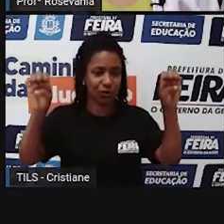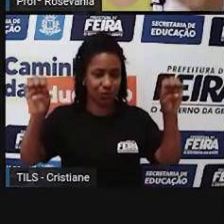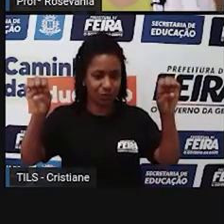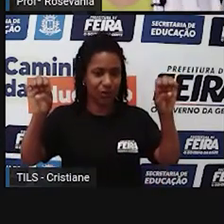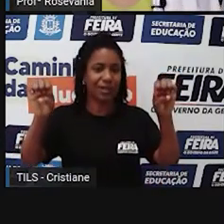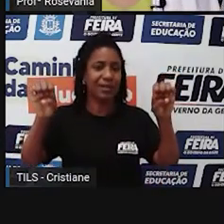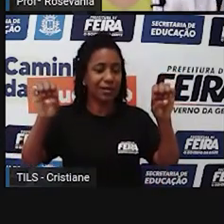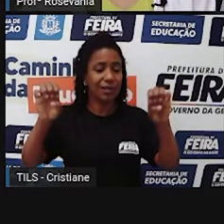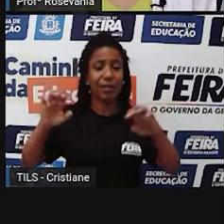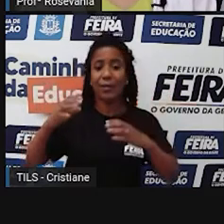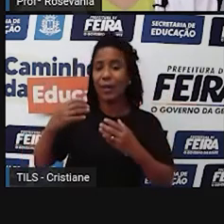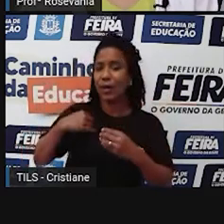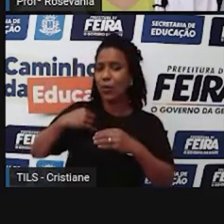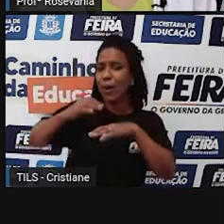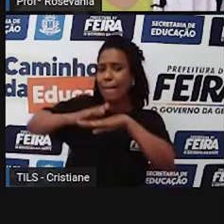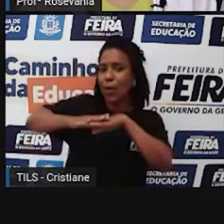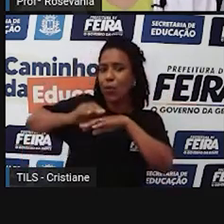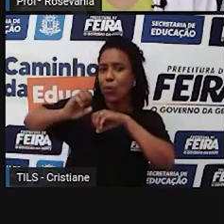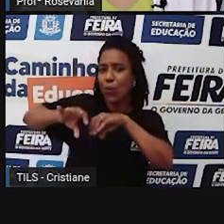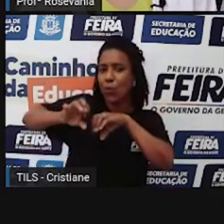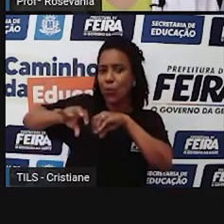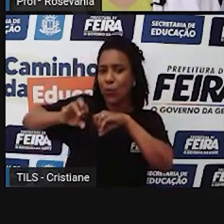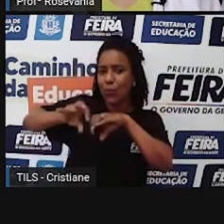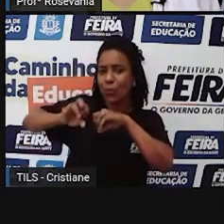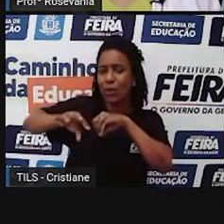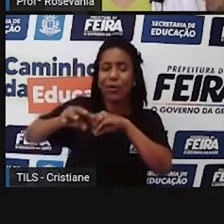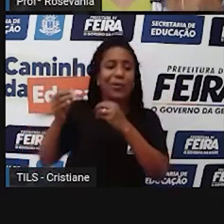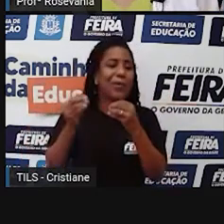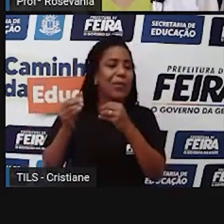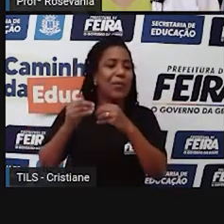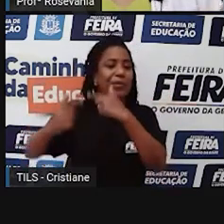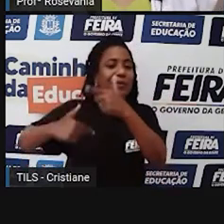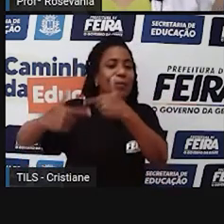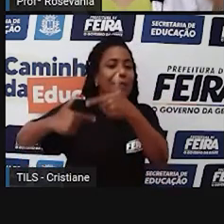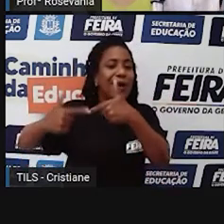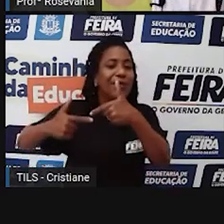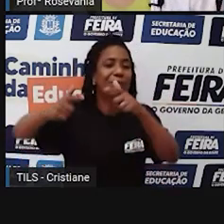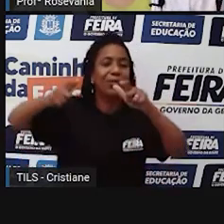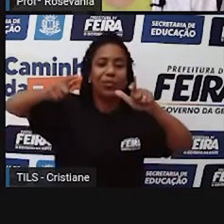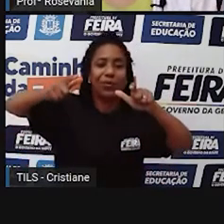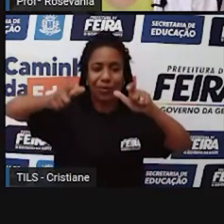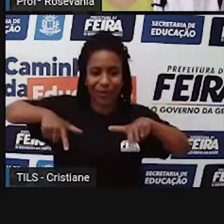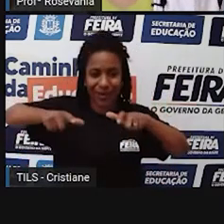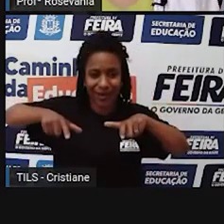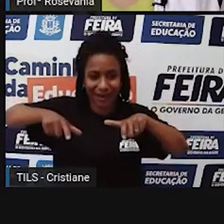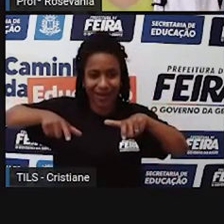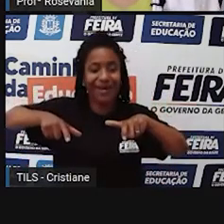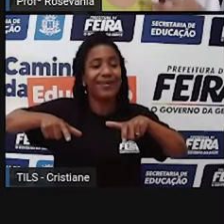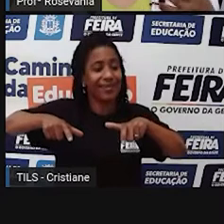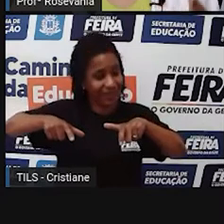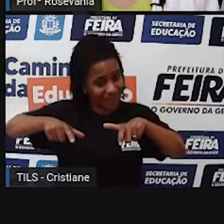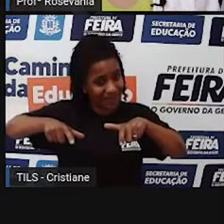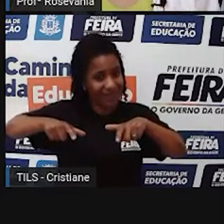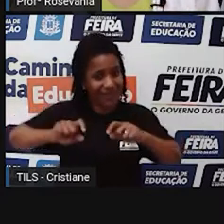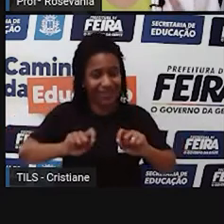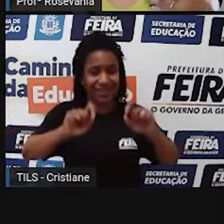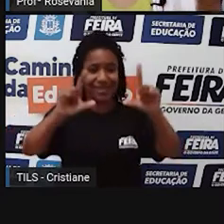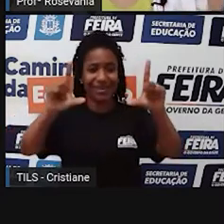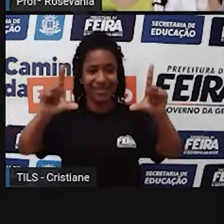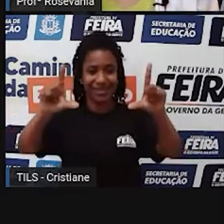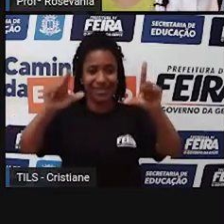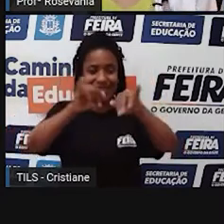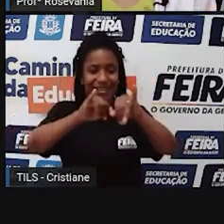trás para que esteja chegando essa aula aí na sua casa. E tem também a estrutura anterior a isso. Já teve, né? A já teve que